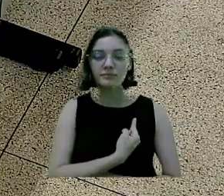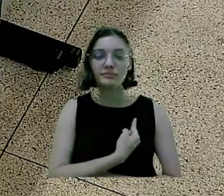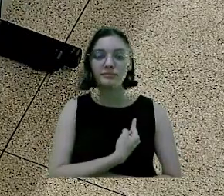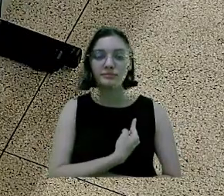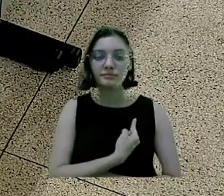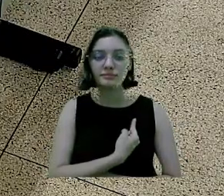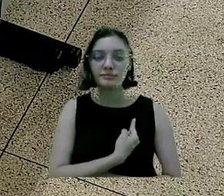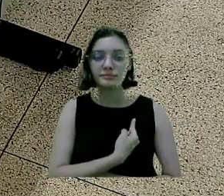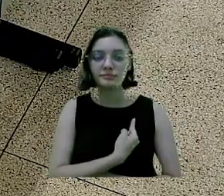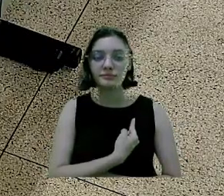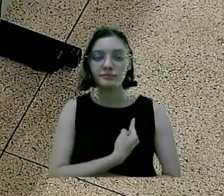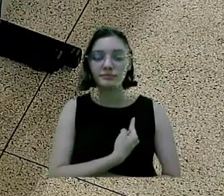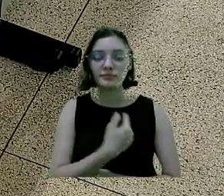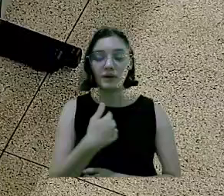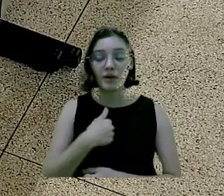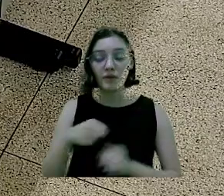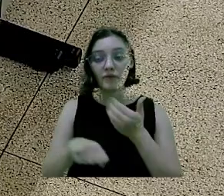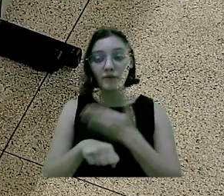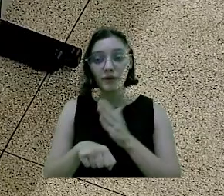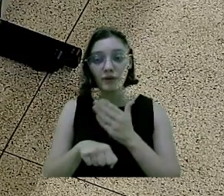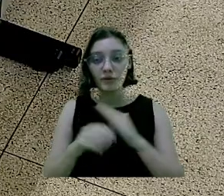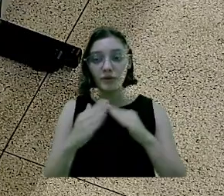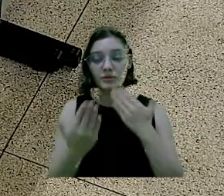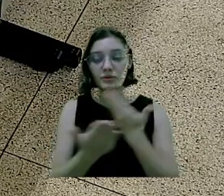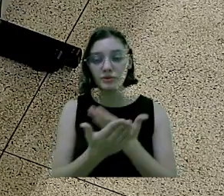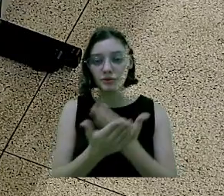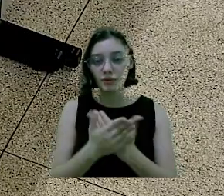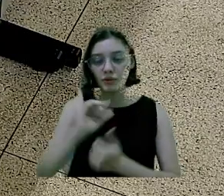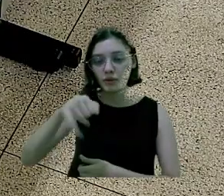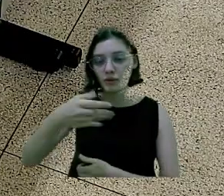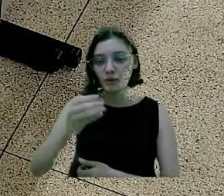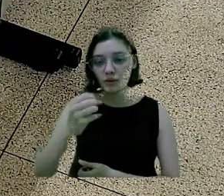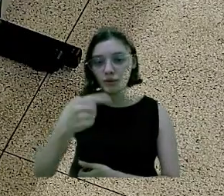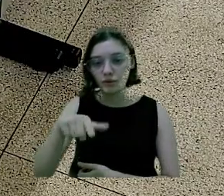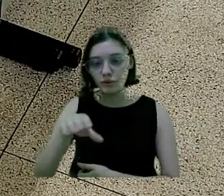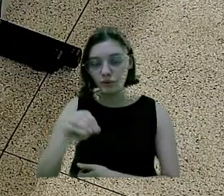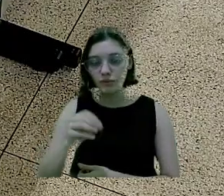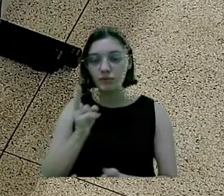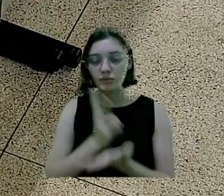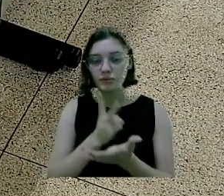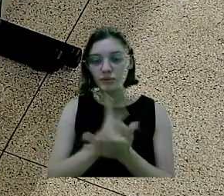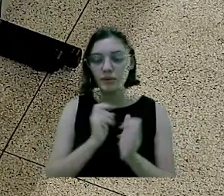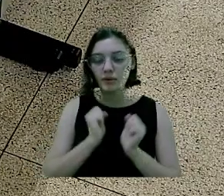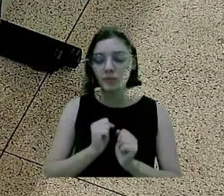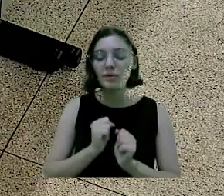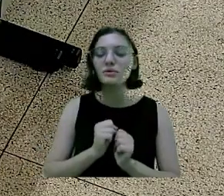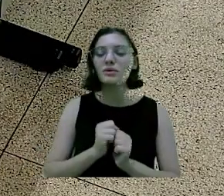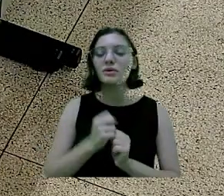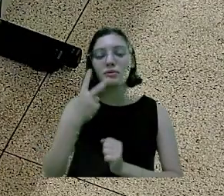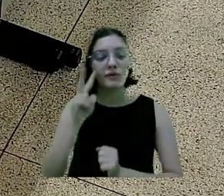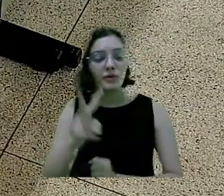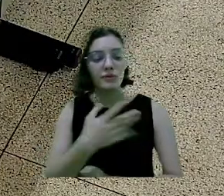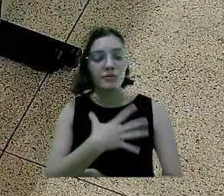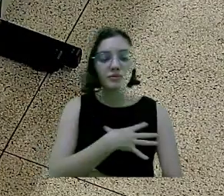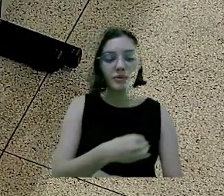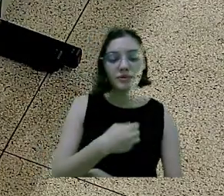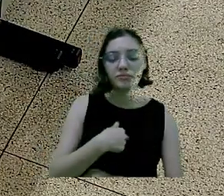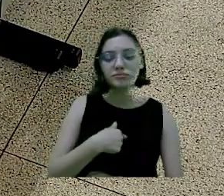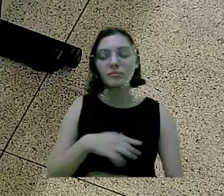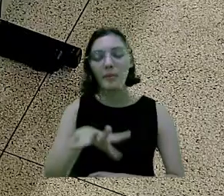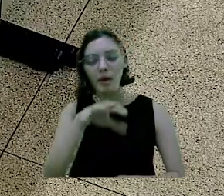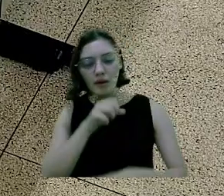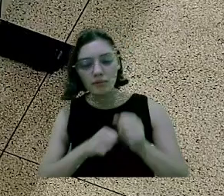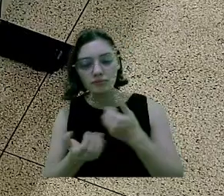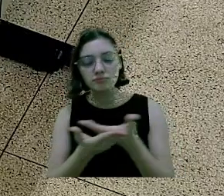executivo, municipal, eu frequento muito a escola João Sindo, meu menino estuda ali, sempre que eu posso, eu estou buscando ele, estou levando